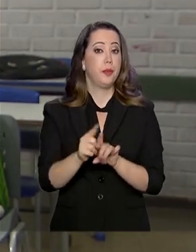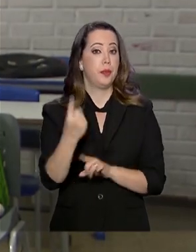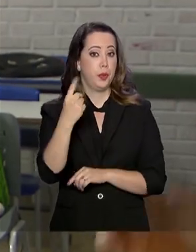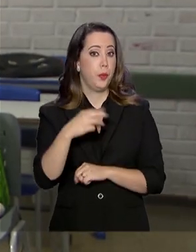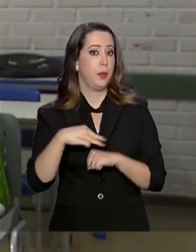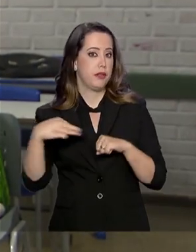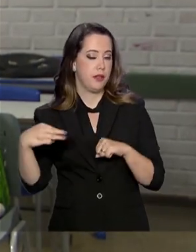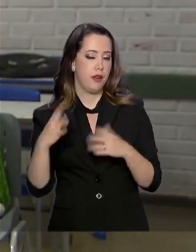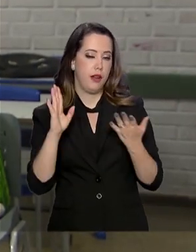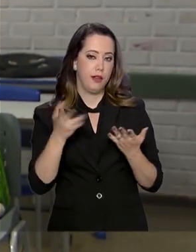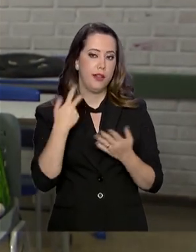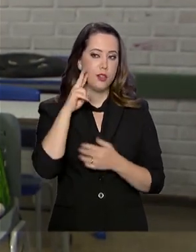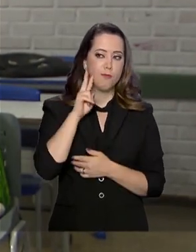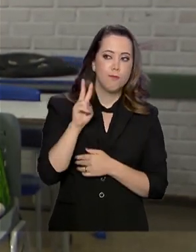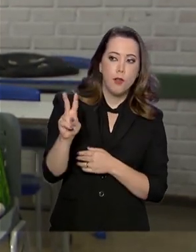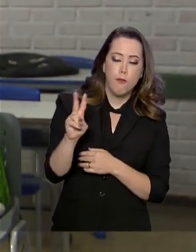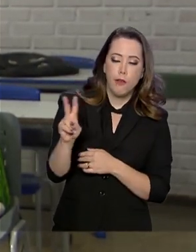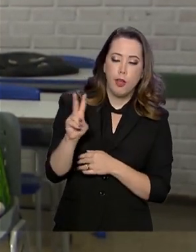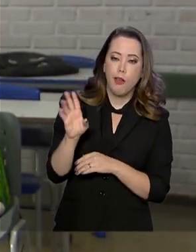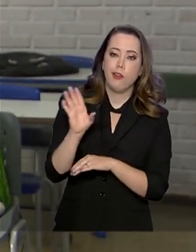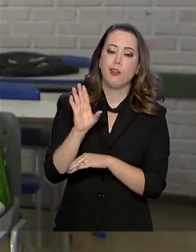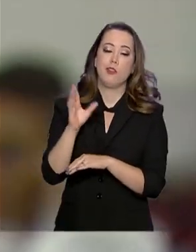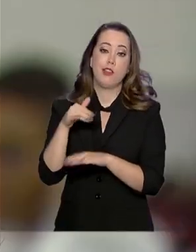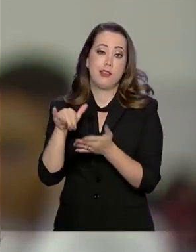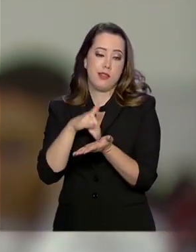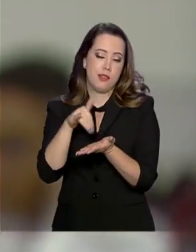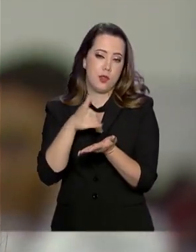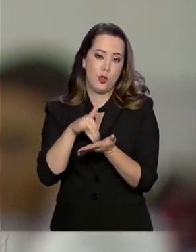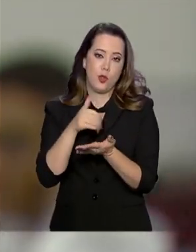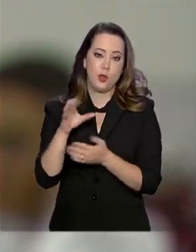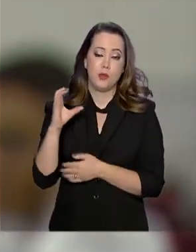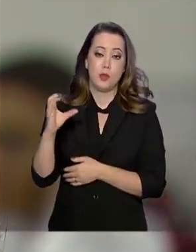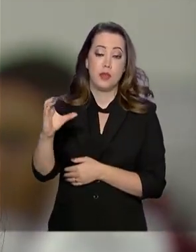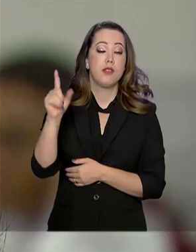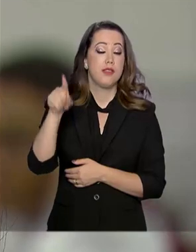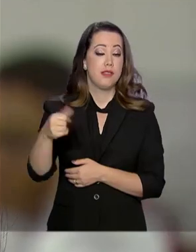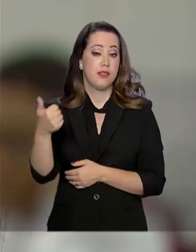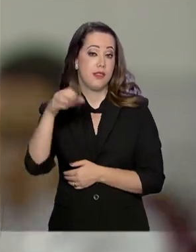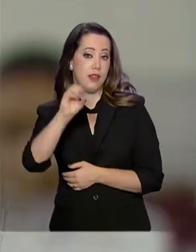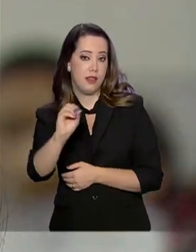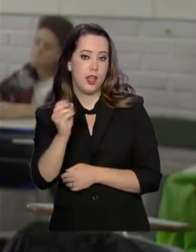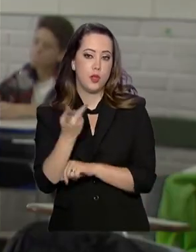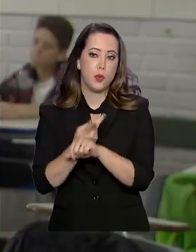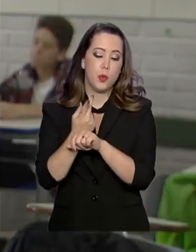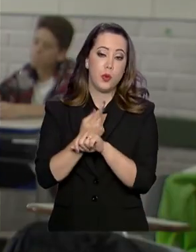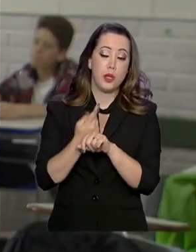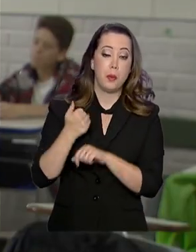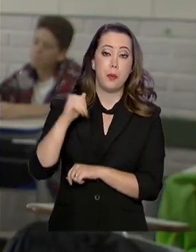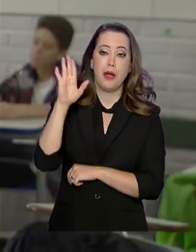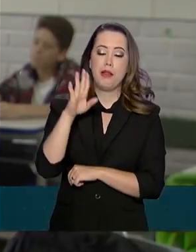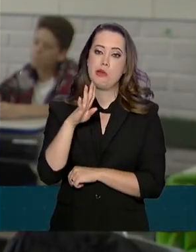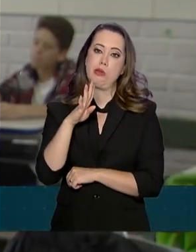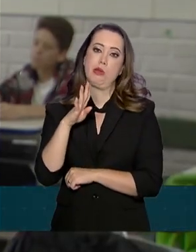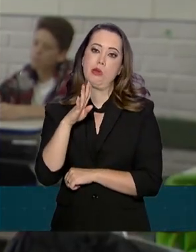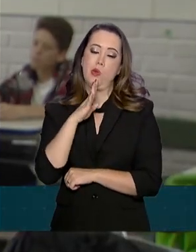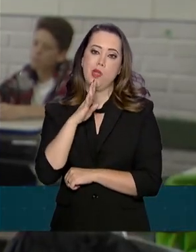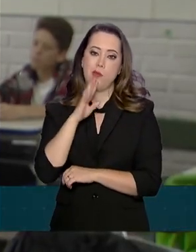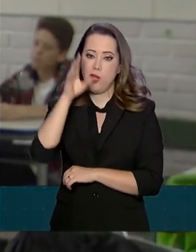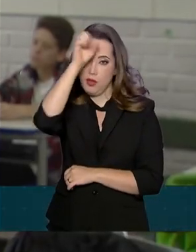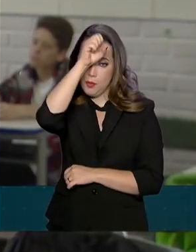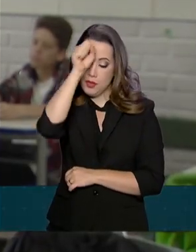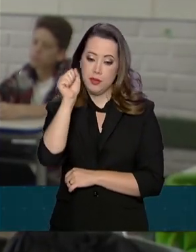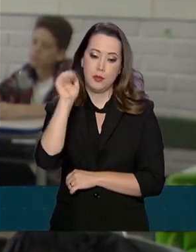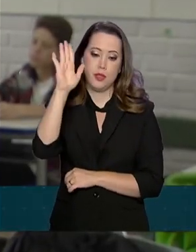já está de olho nas inscrições para o Ciência é 10, em busca de mais conhecimento. Quanto mais conhecimento a gente tem, é melhor.